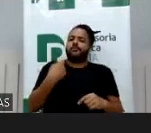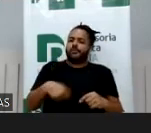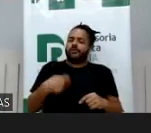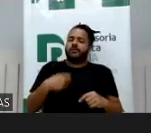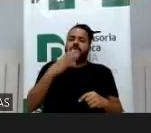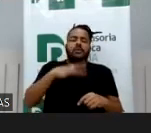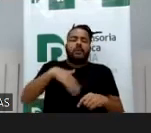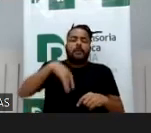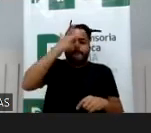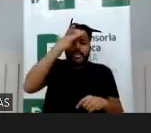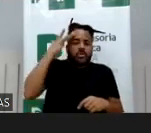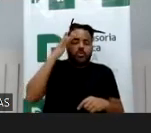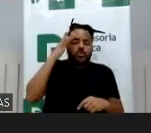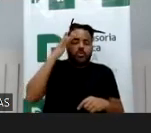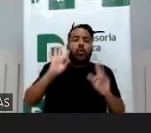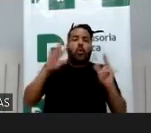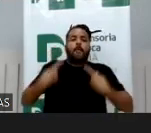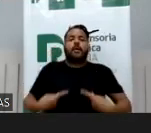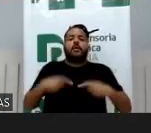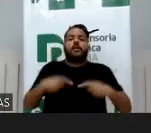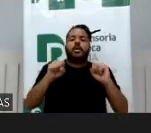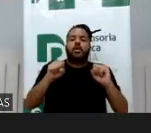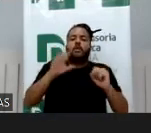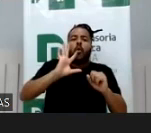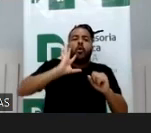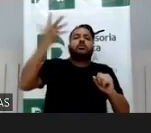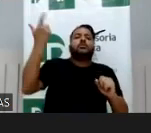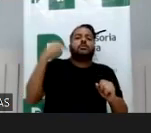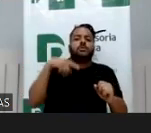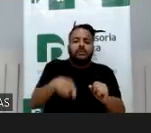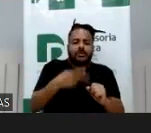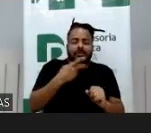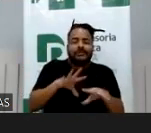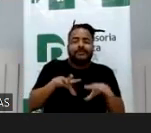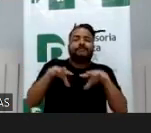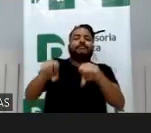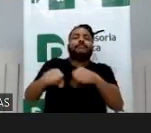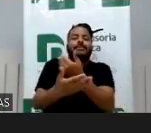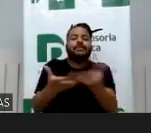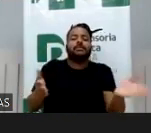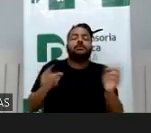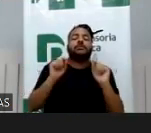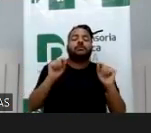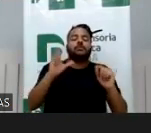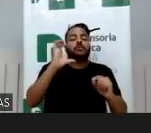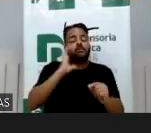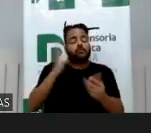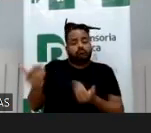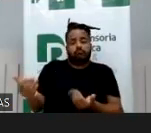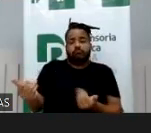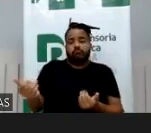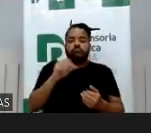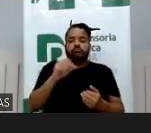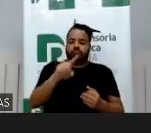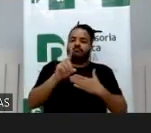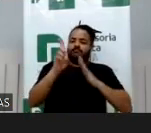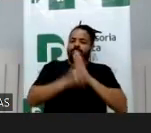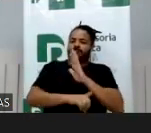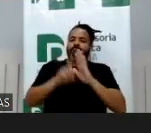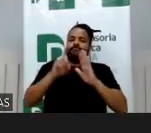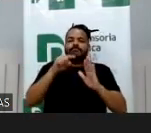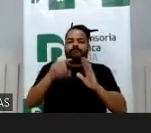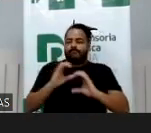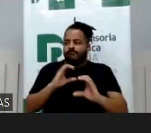pessoa humana vulnerável nessa relação? É a criança e a adolescente. Então, entre o direito à minha comunicação, à minha liberdade de expressão,